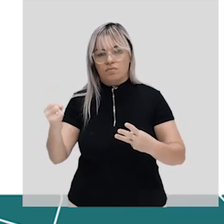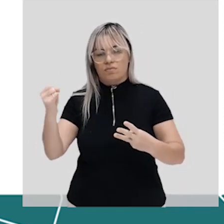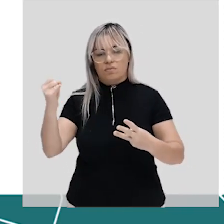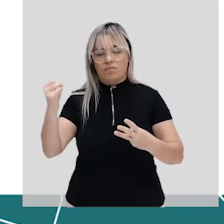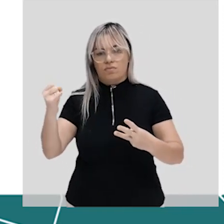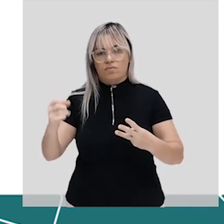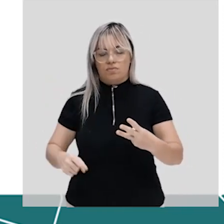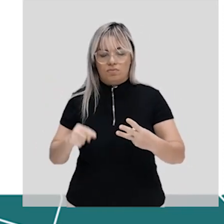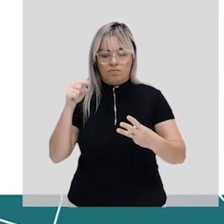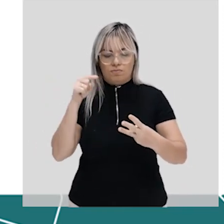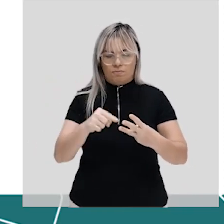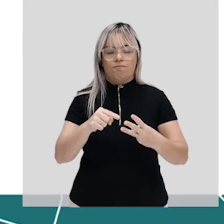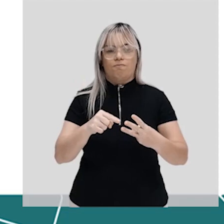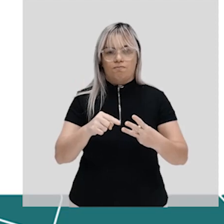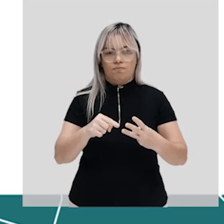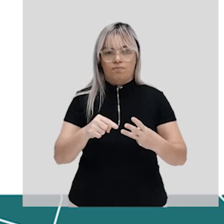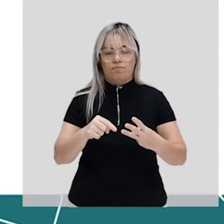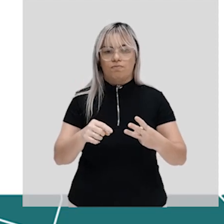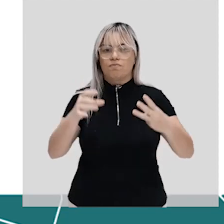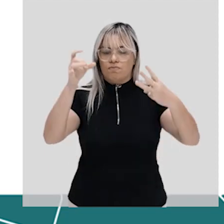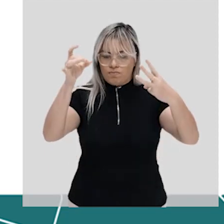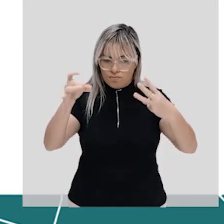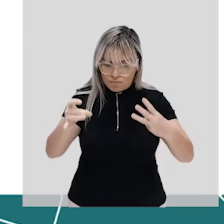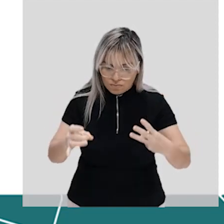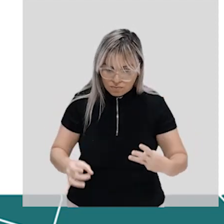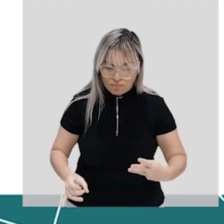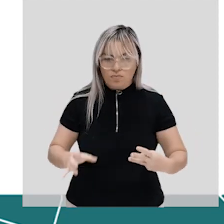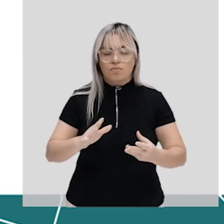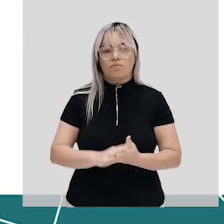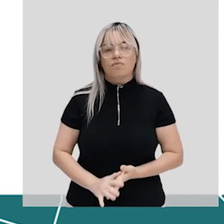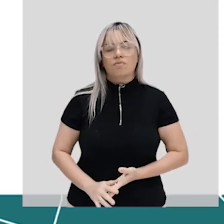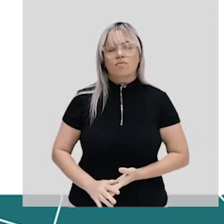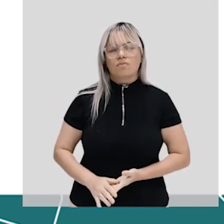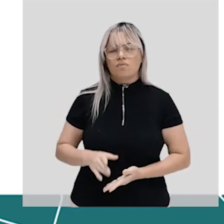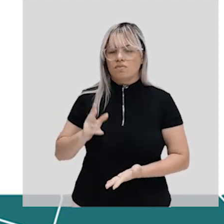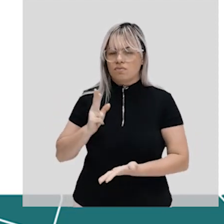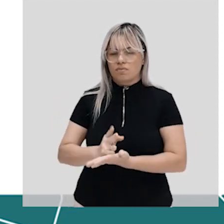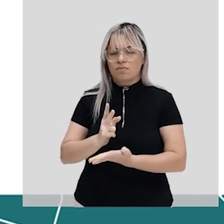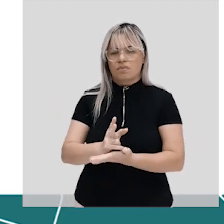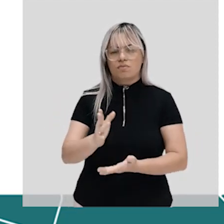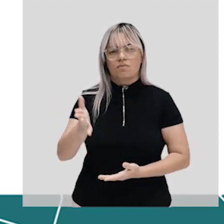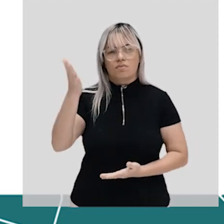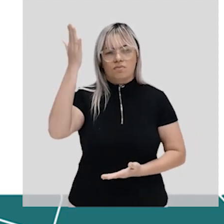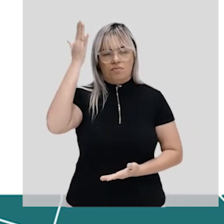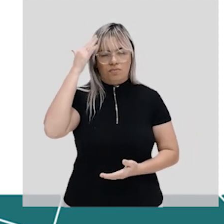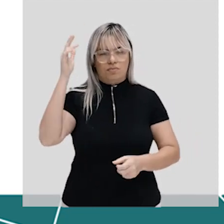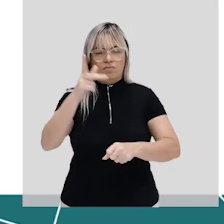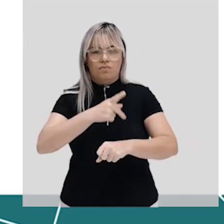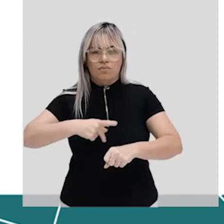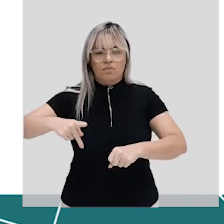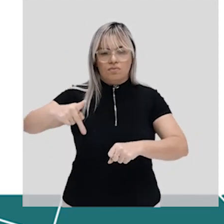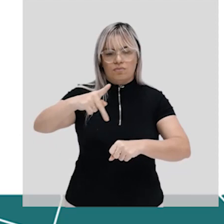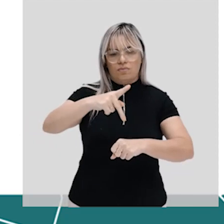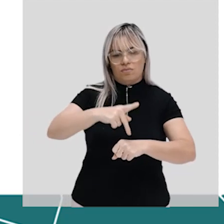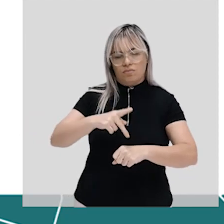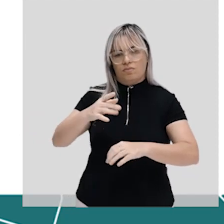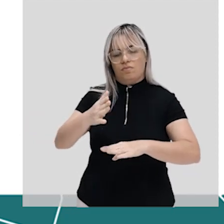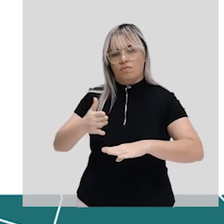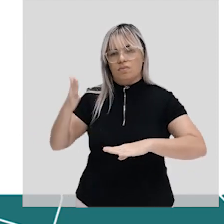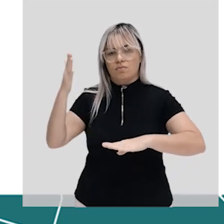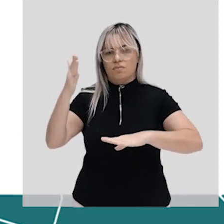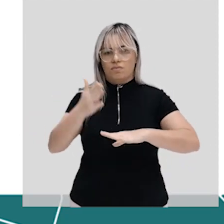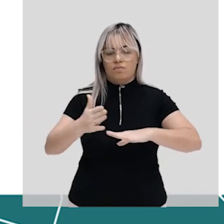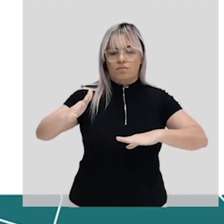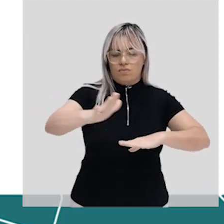deixa três em destaque sempre que a gente pensar em estado moderno que são os países estado moderno é o país é uma